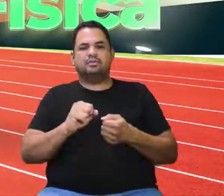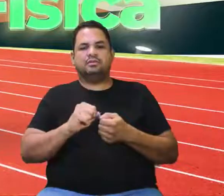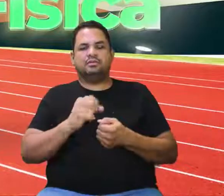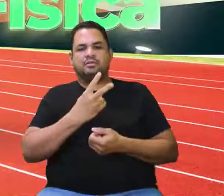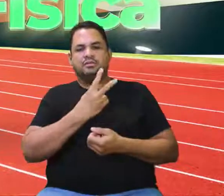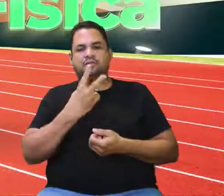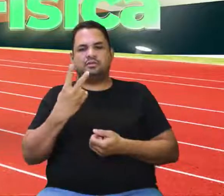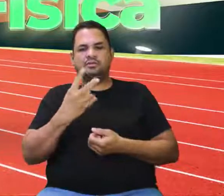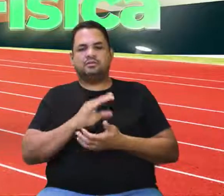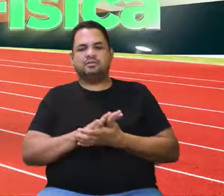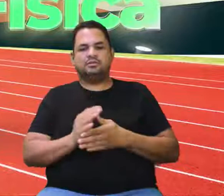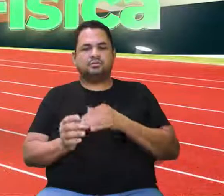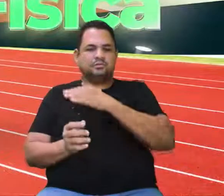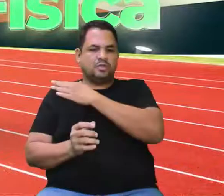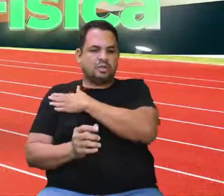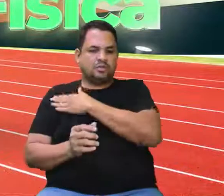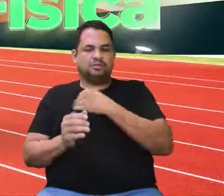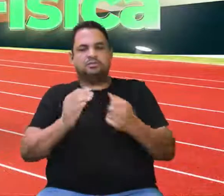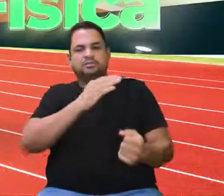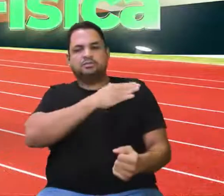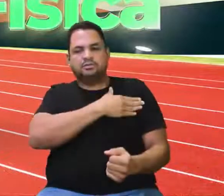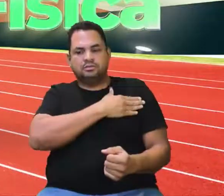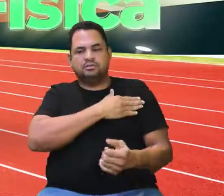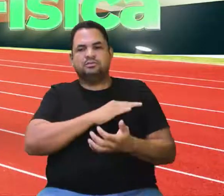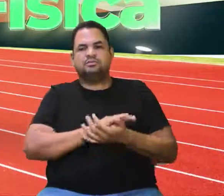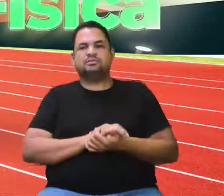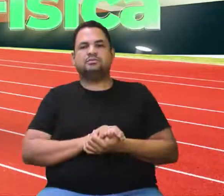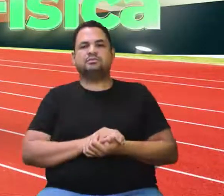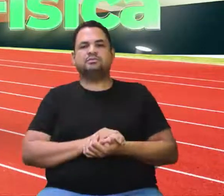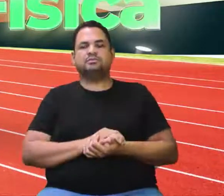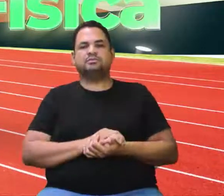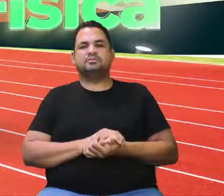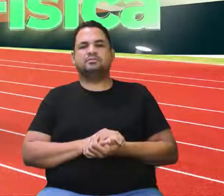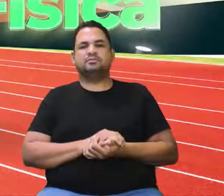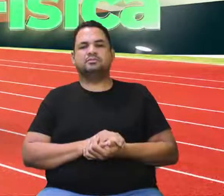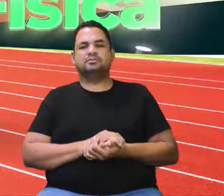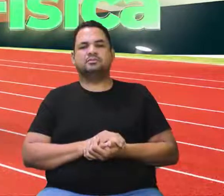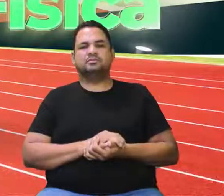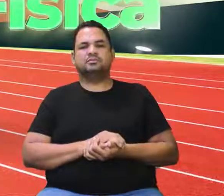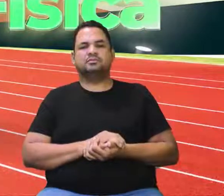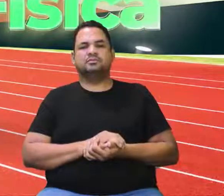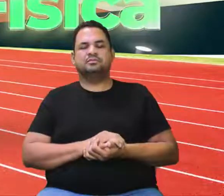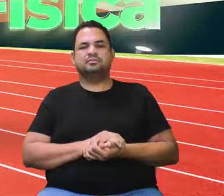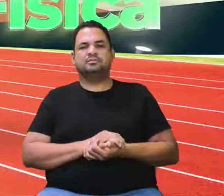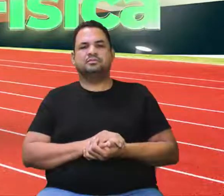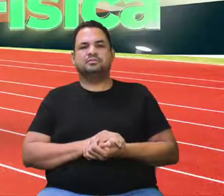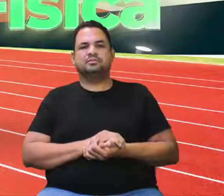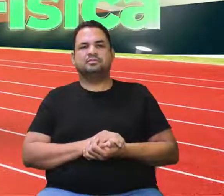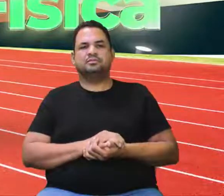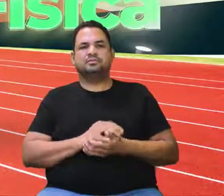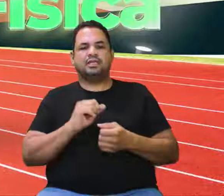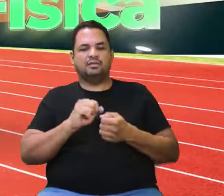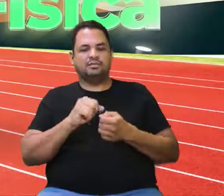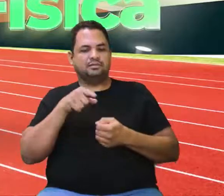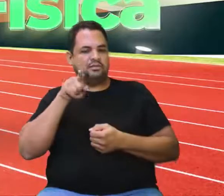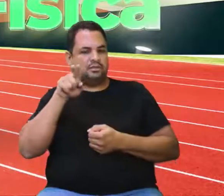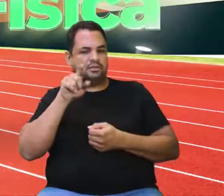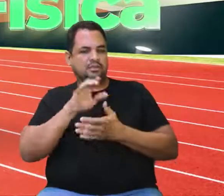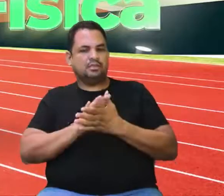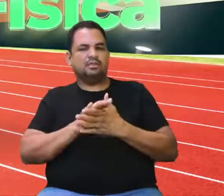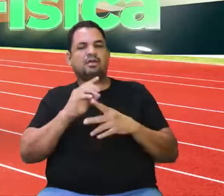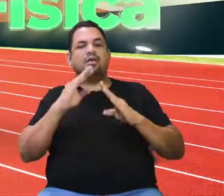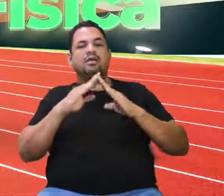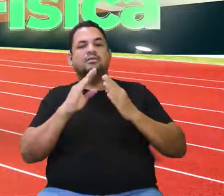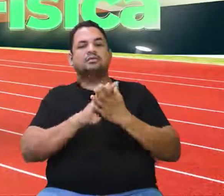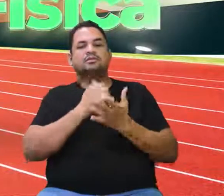dois lados, ok? Para que não fique só um lado trabalhado. Vai fazer isso na sua casa até 15